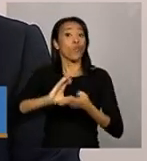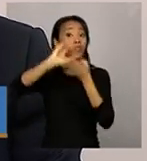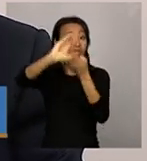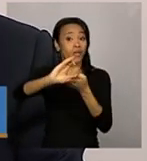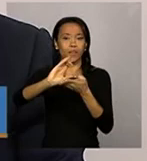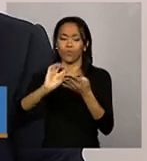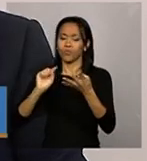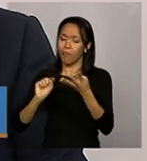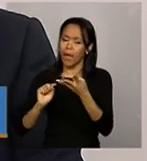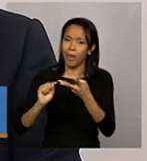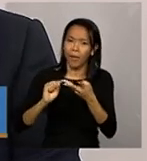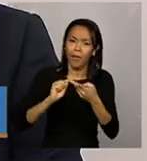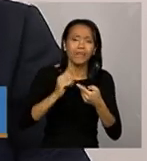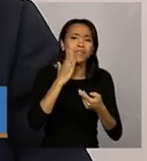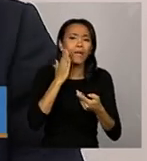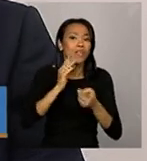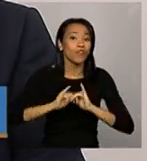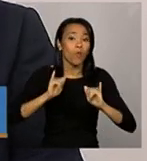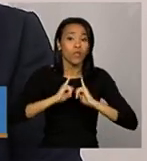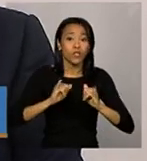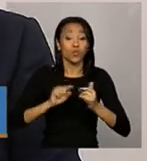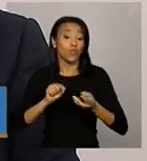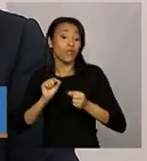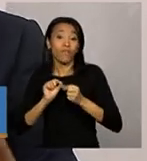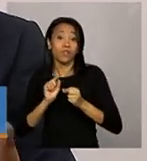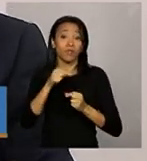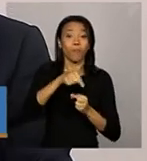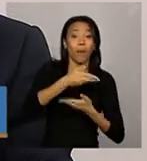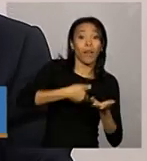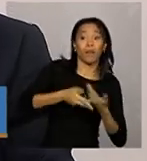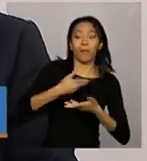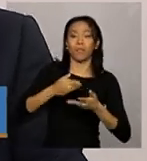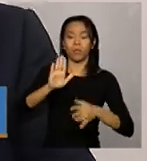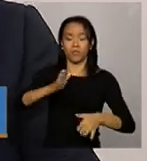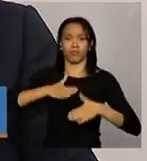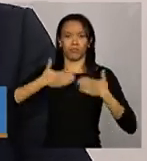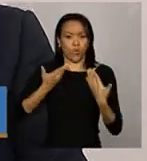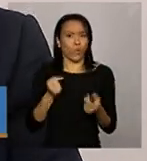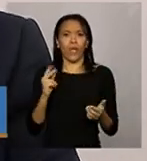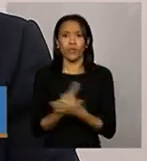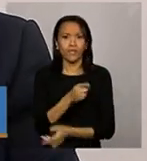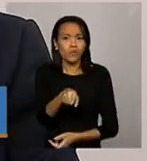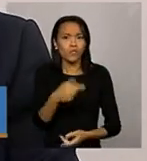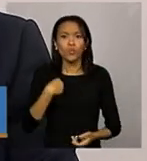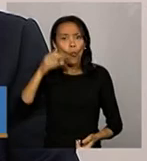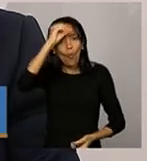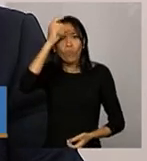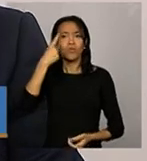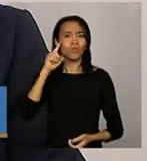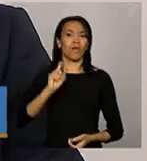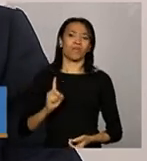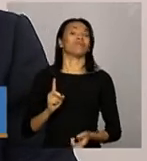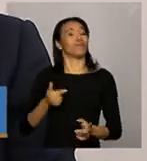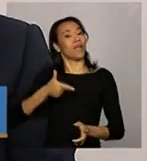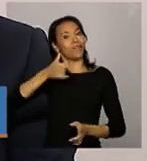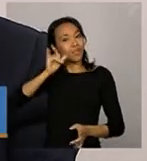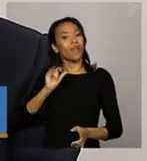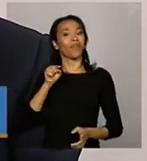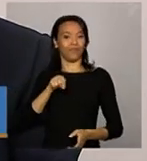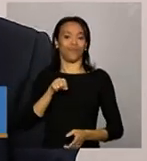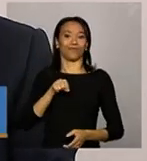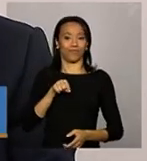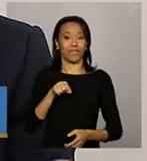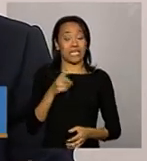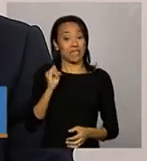todos estejam sabendo o que um está fazendo para que não haja surpresas lá na frente. Quanto mais cedo, melhor também, porque se houver algum